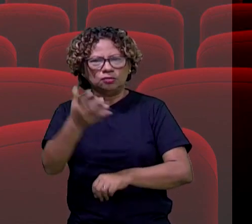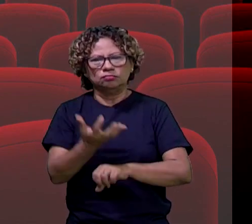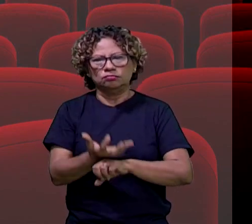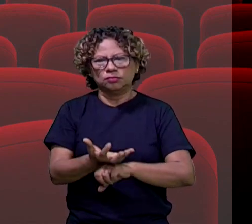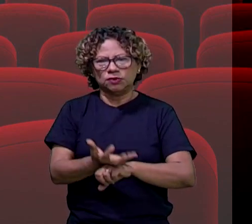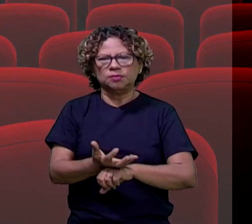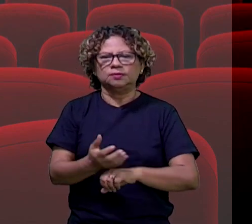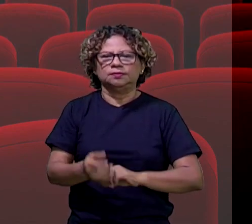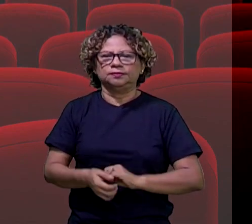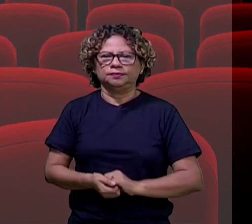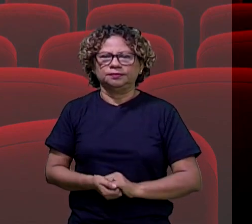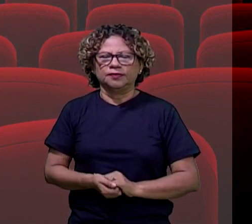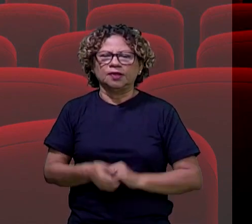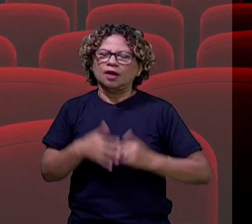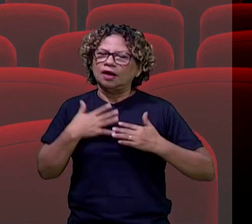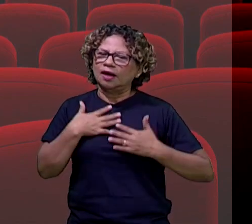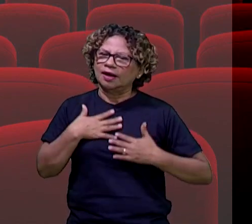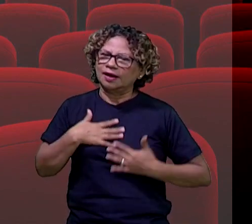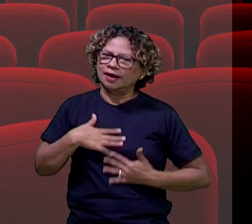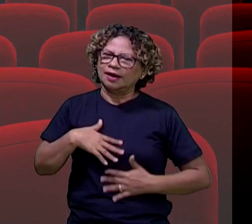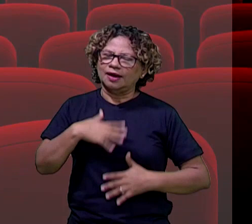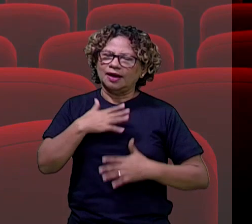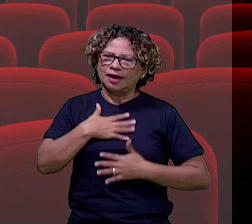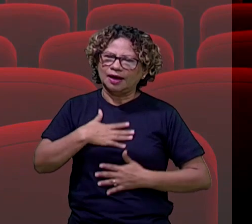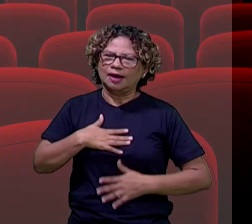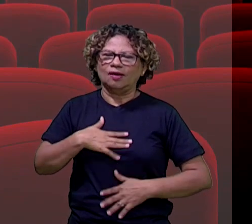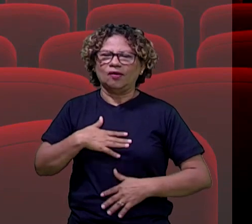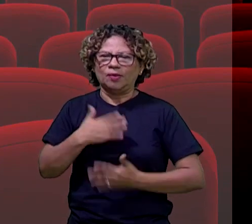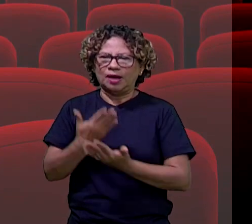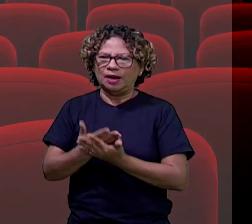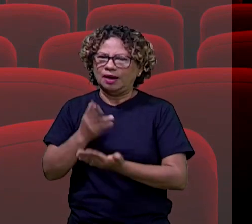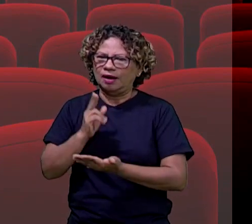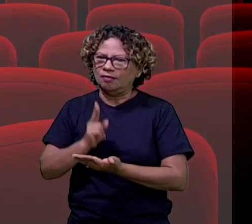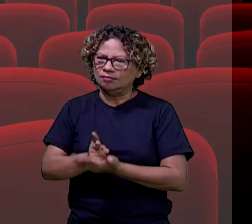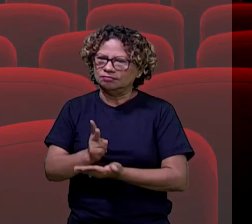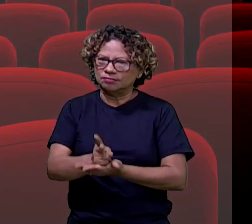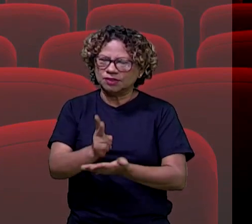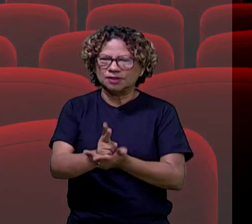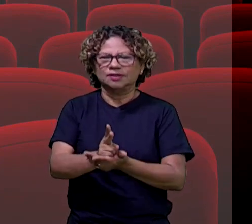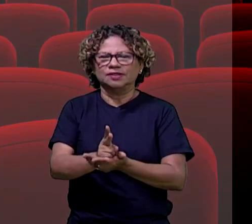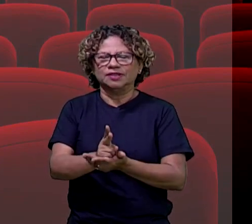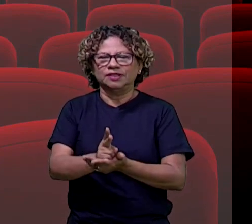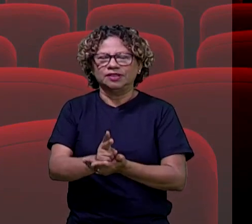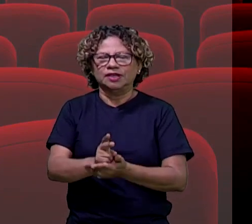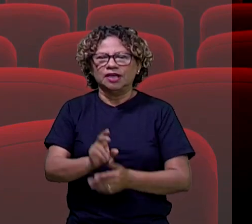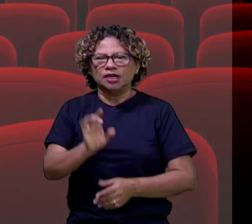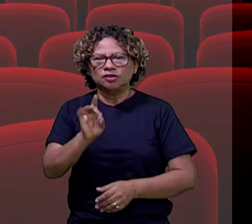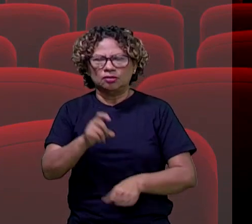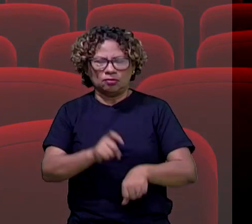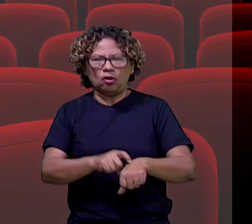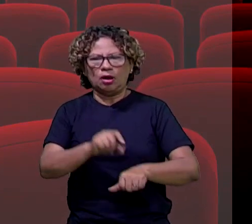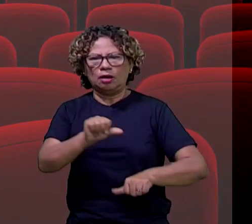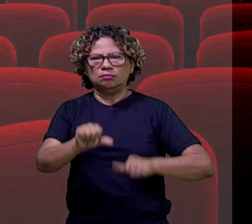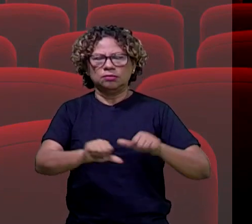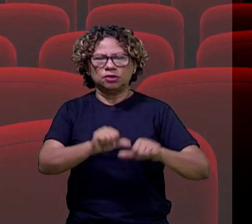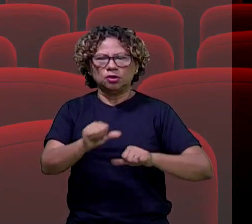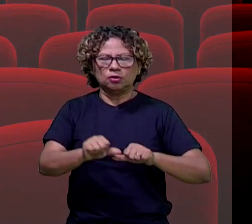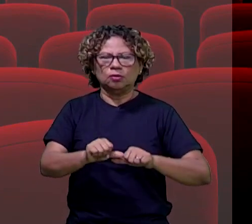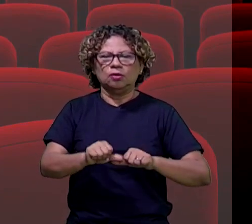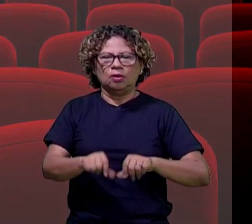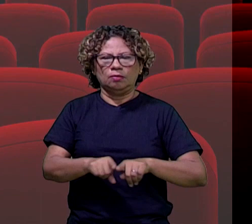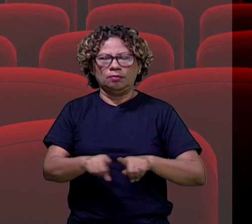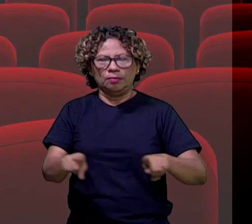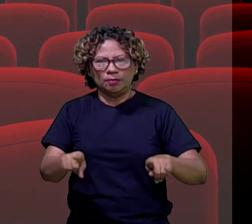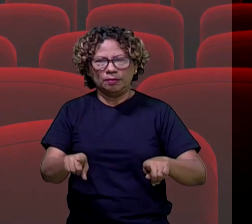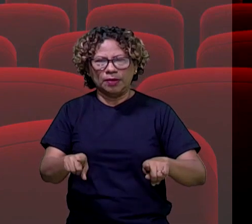curriculares, então, se acalmem aí que a aula ainda continua, tá bom? A gente só fez uma inversão de horário, normalmente a gente